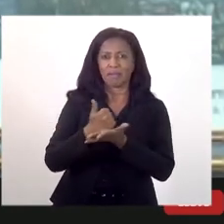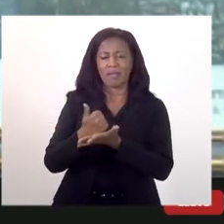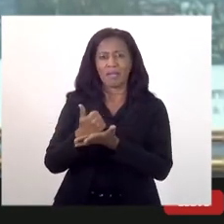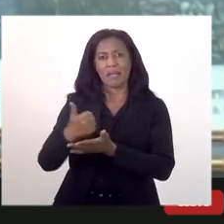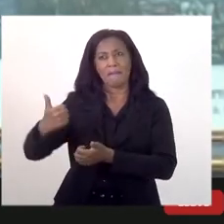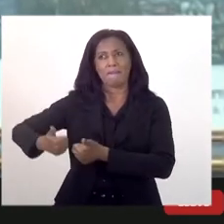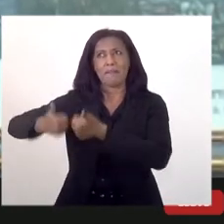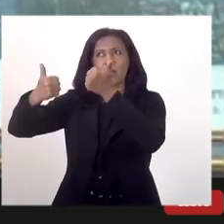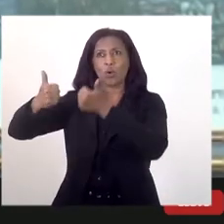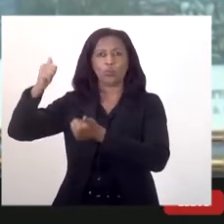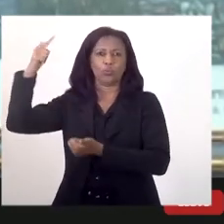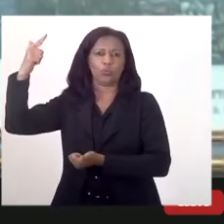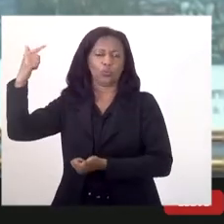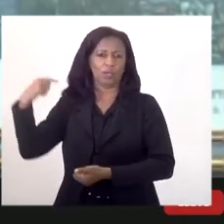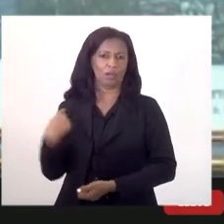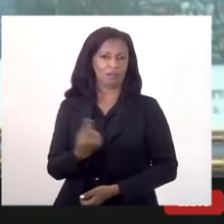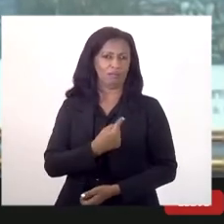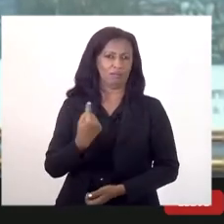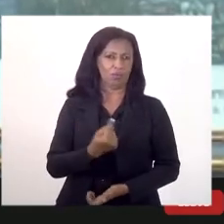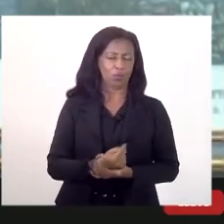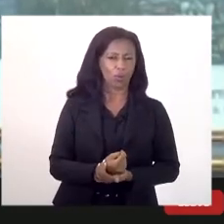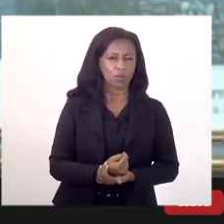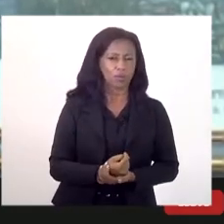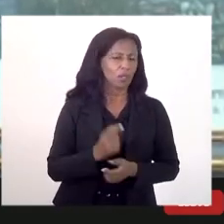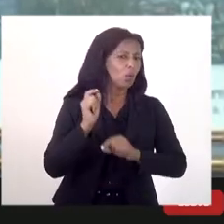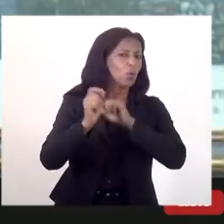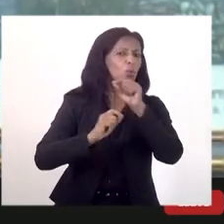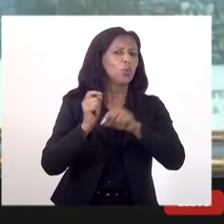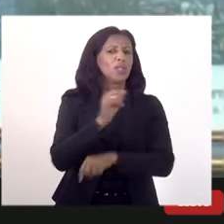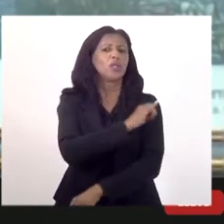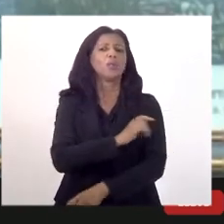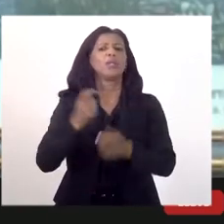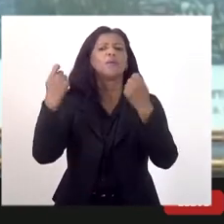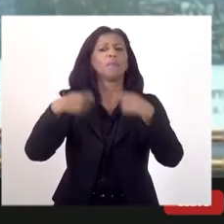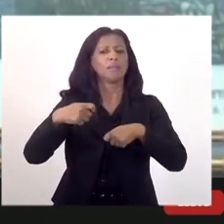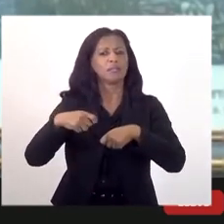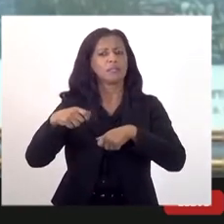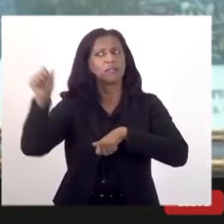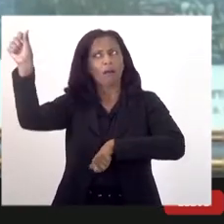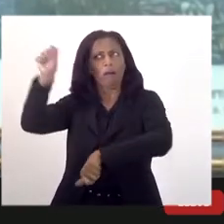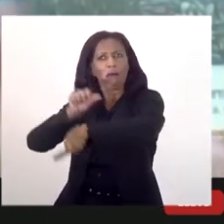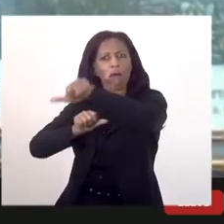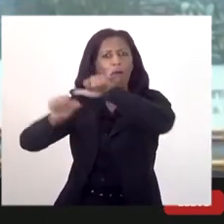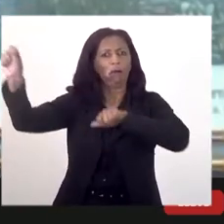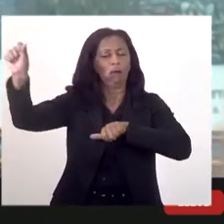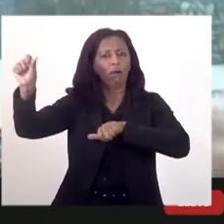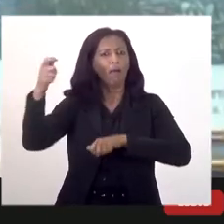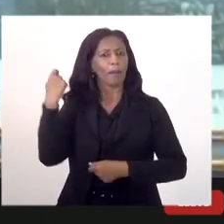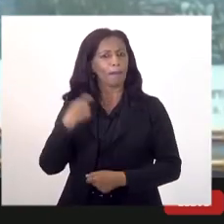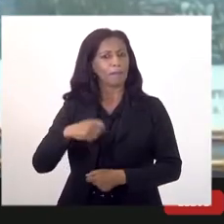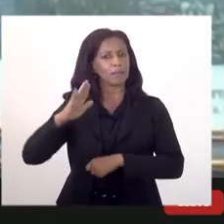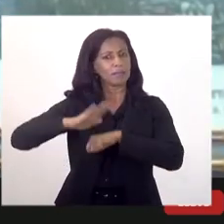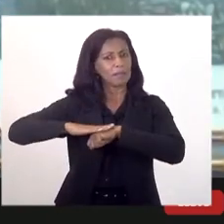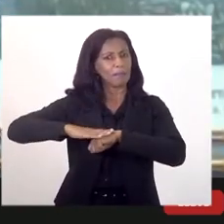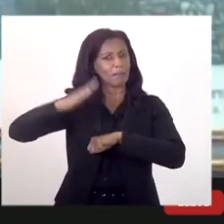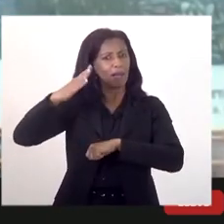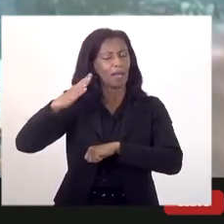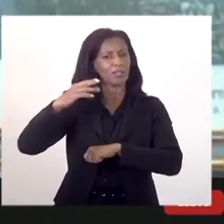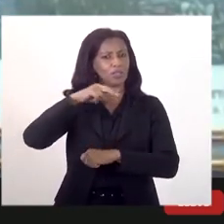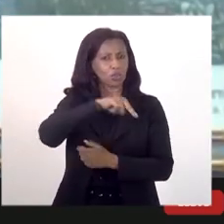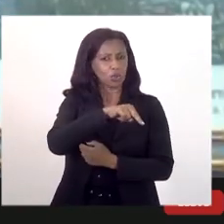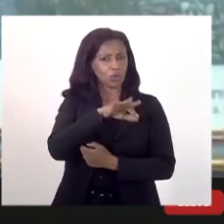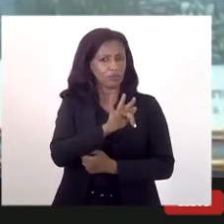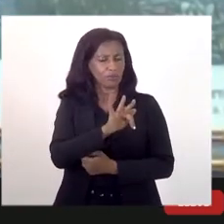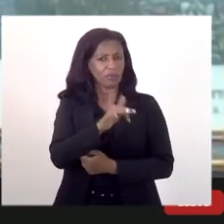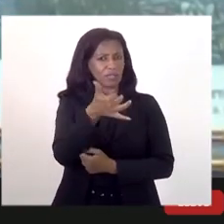que a nossa. O que o Rio de Janeiro tem que fazer? Tem que inverter, tem que inverter essa lógica. Nós temos que começar a mandar mais notas de R$ para outro estado, para que